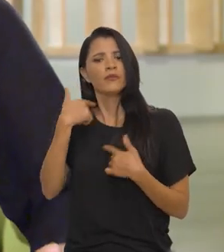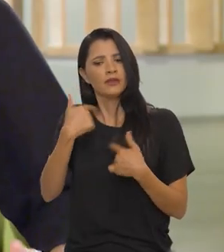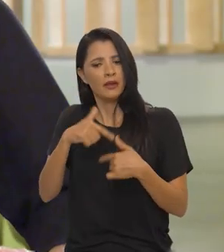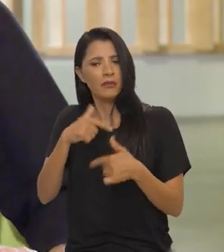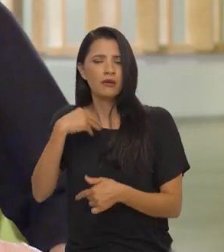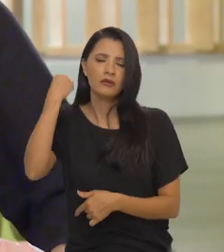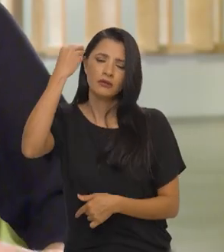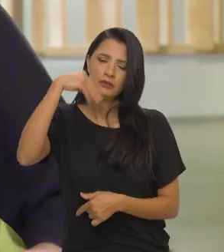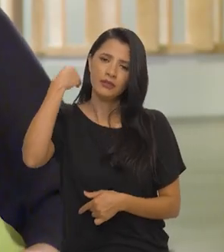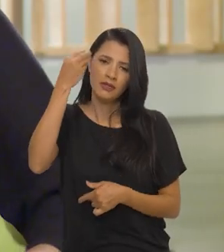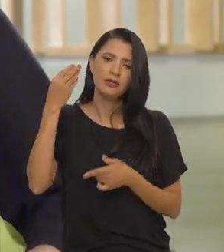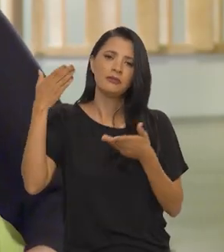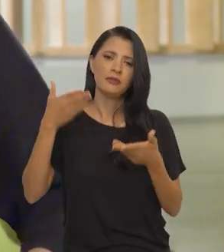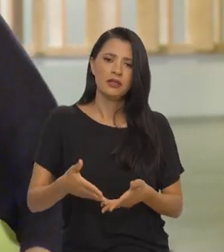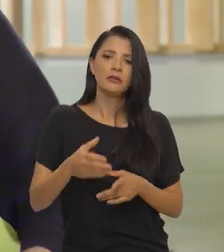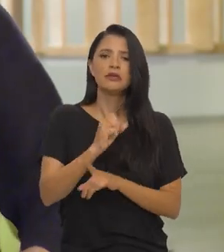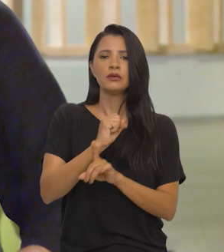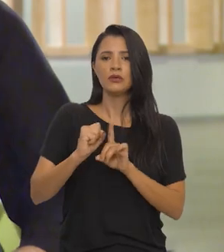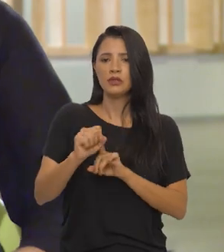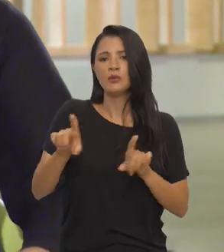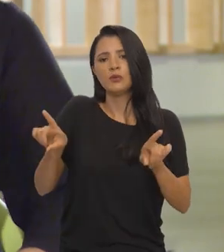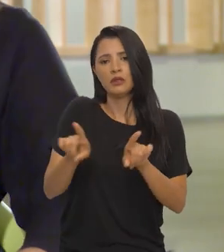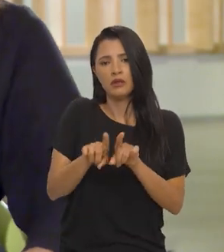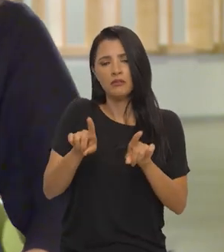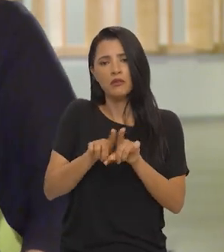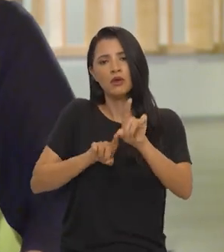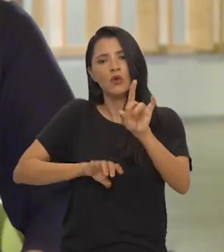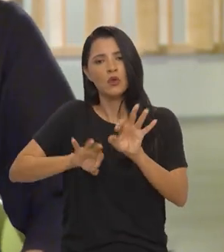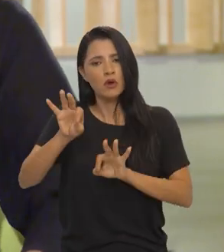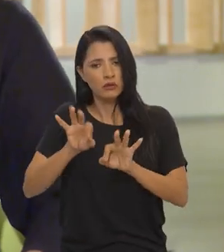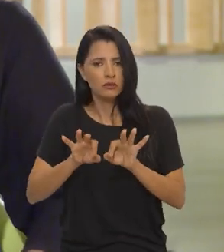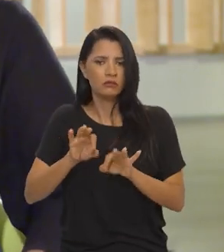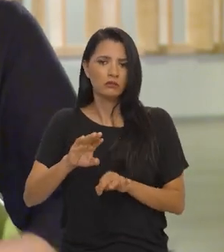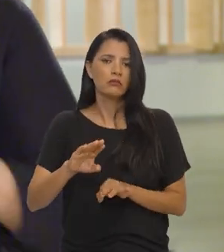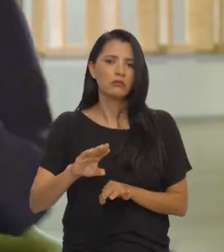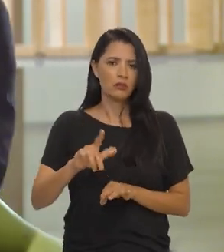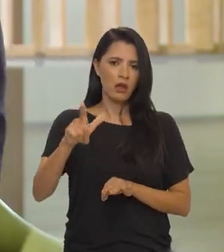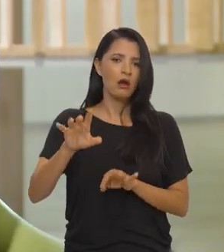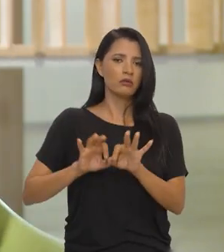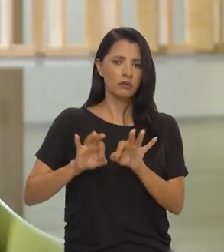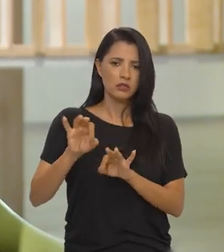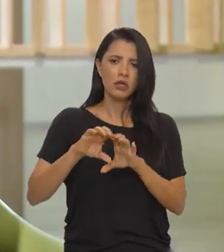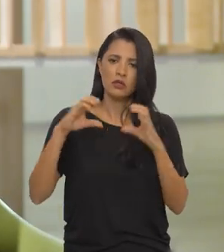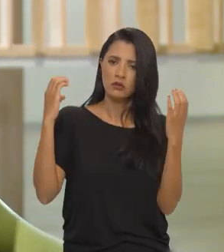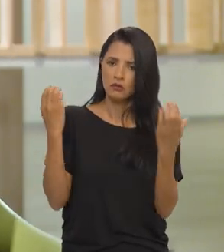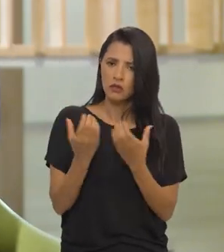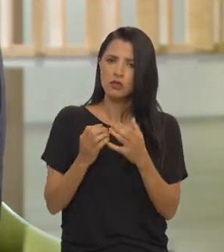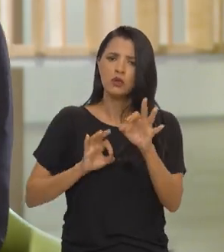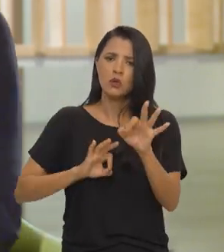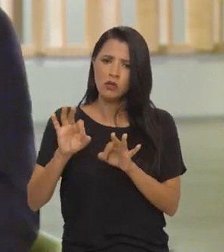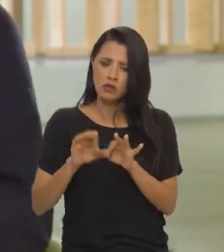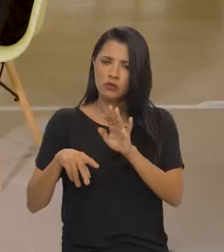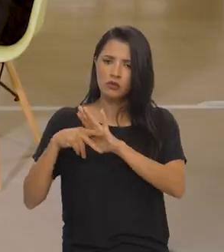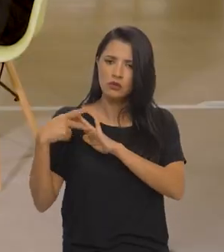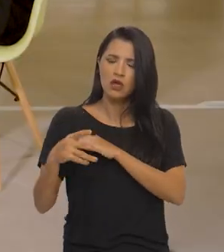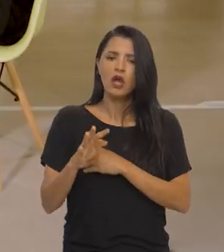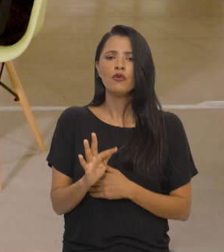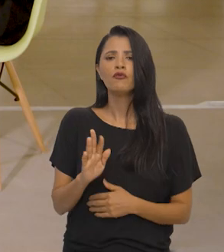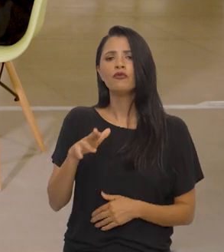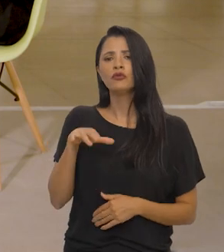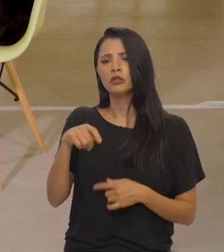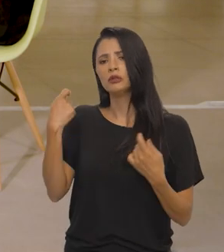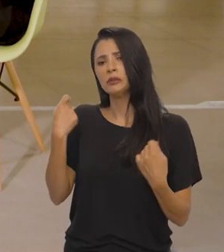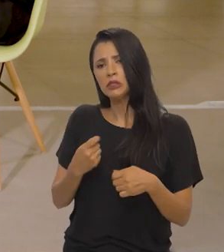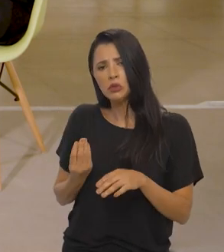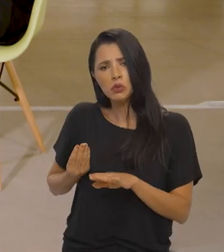a sério a experiência de participação social, também preparando, claro, conferência, preparando aquilo que a